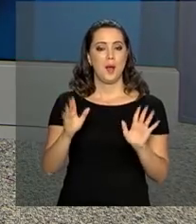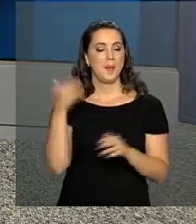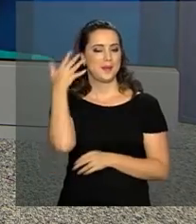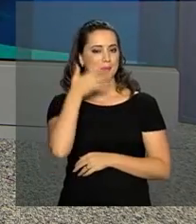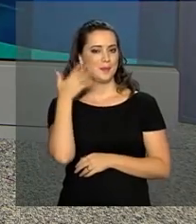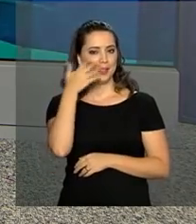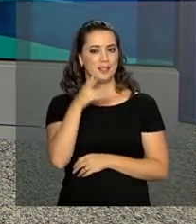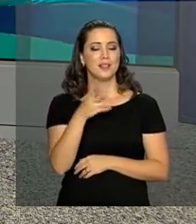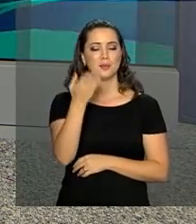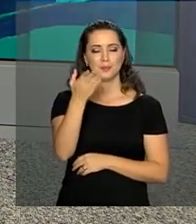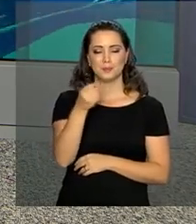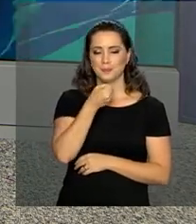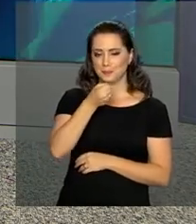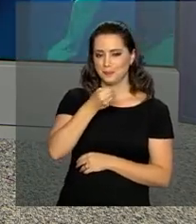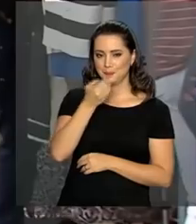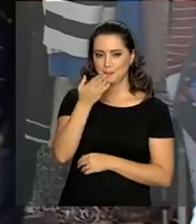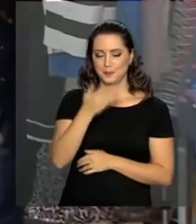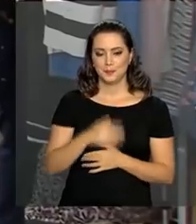é o repórter Ricardo Ferraz.